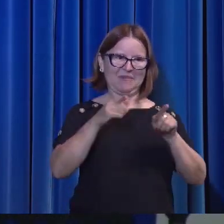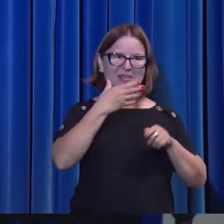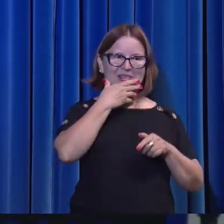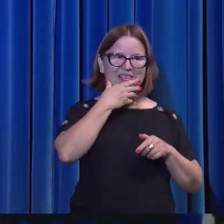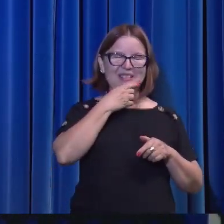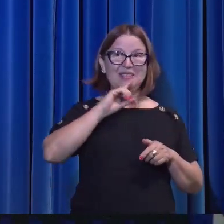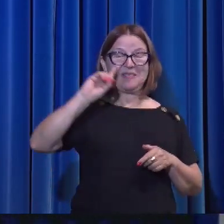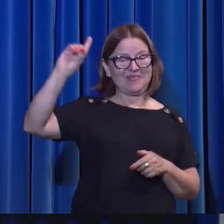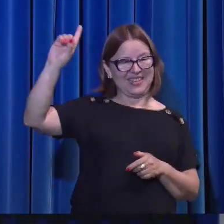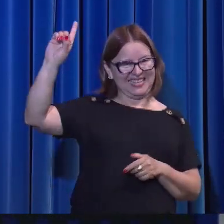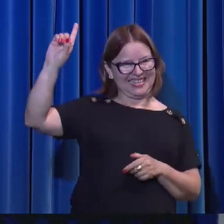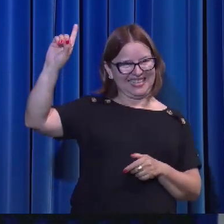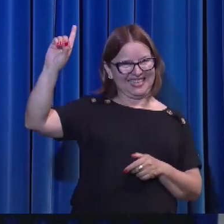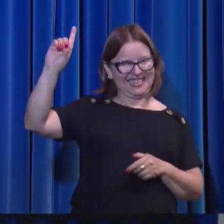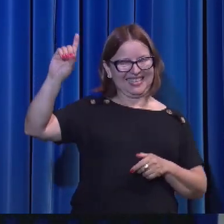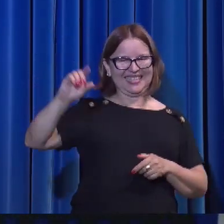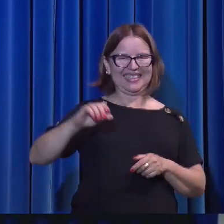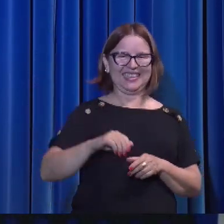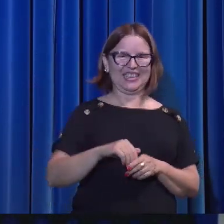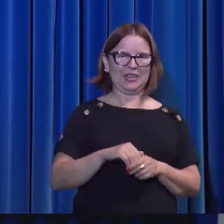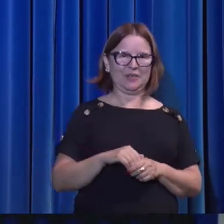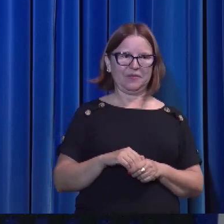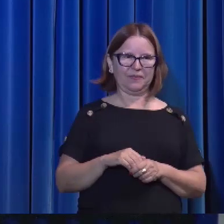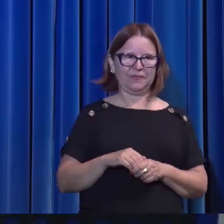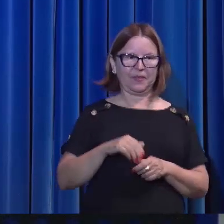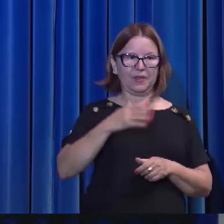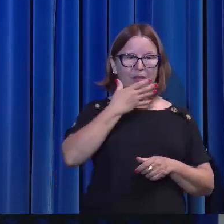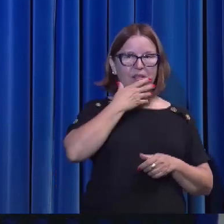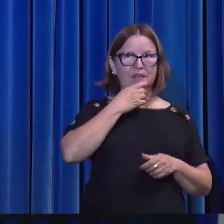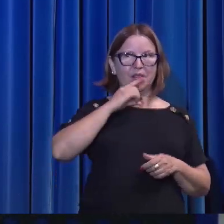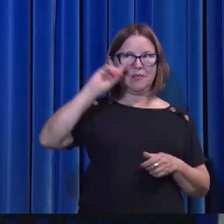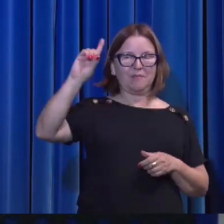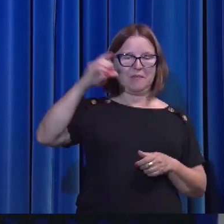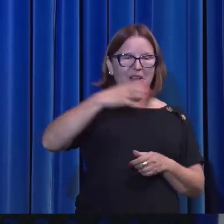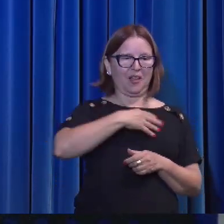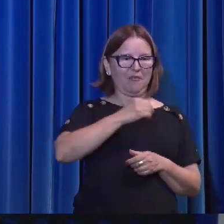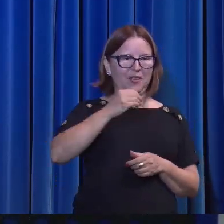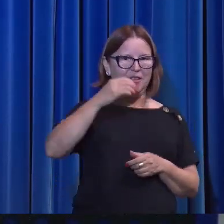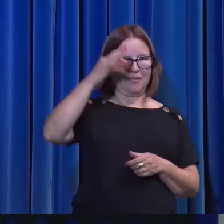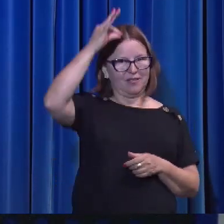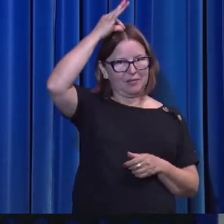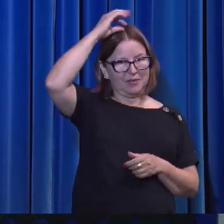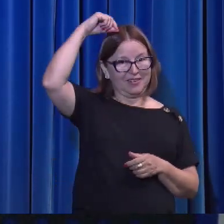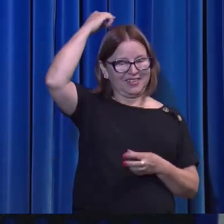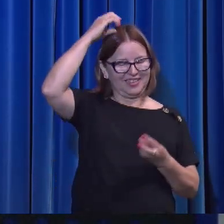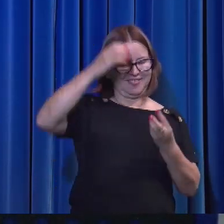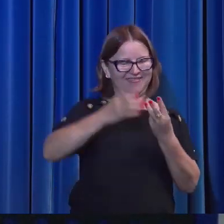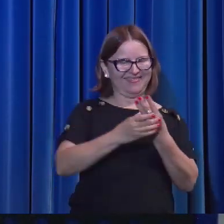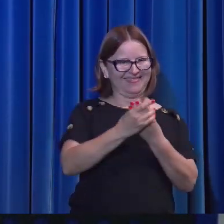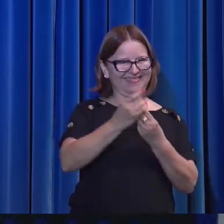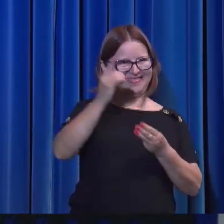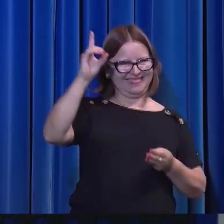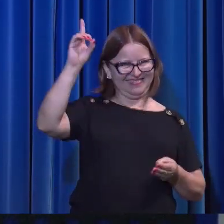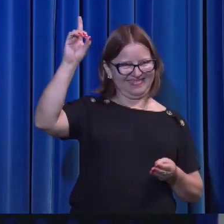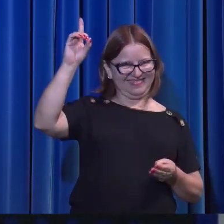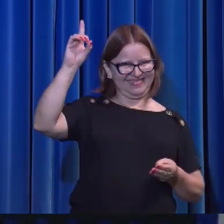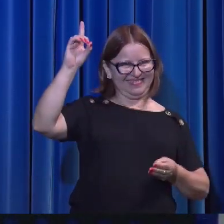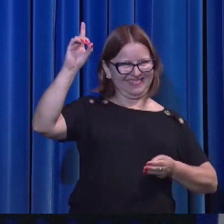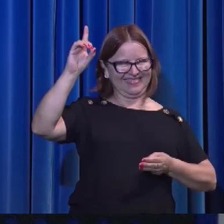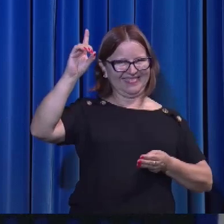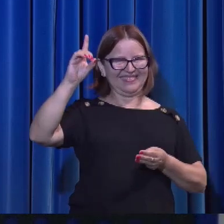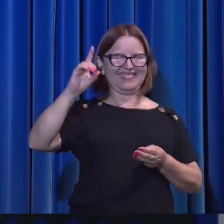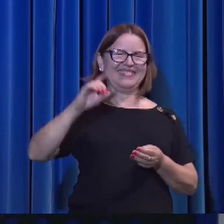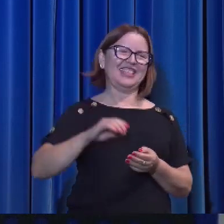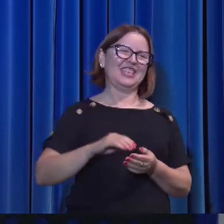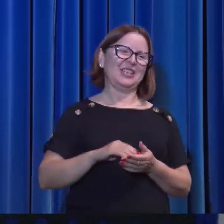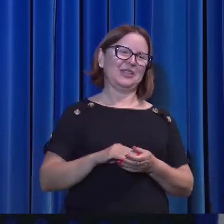identidade de novo, dele. O Pai, o Filho, o Espírito Santo. Já falei isso outra vez aqui, eles chamam isso